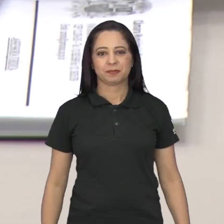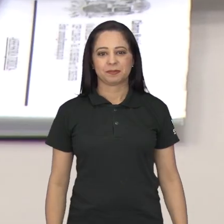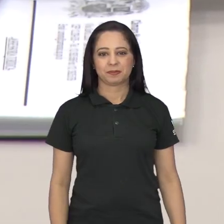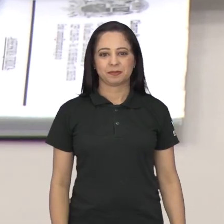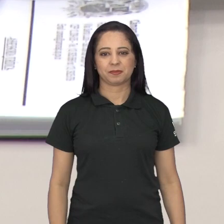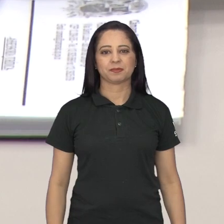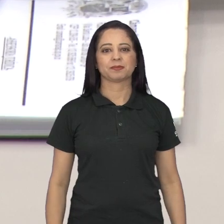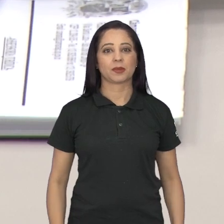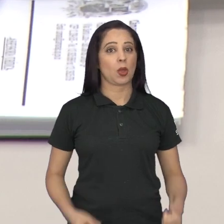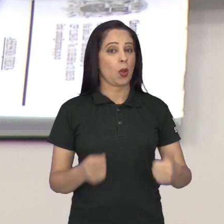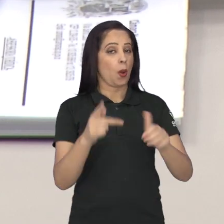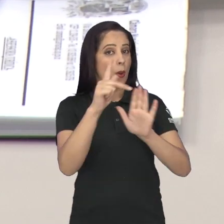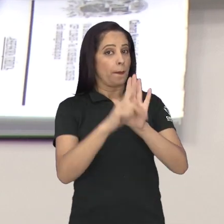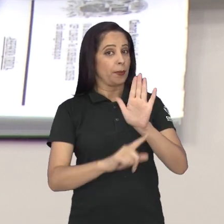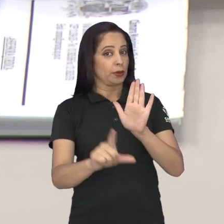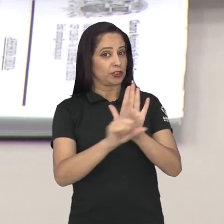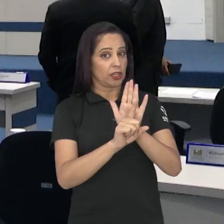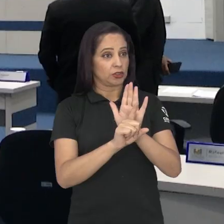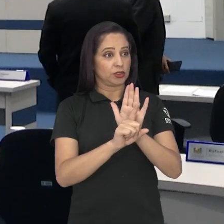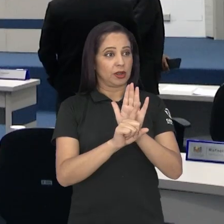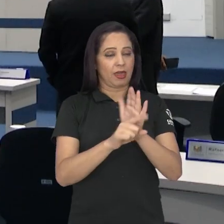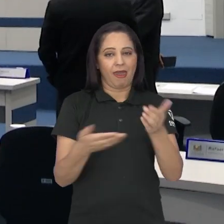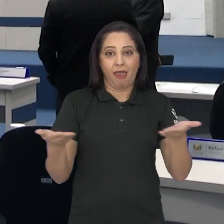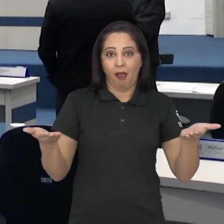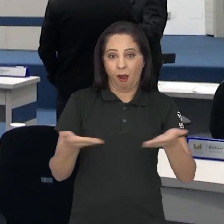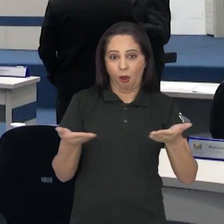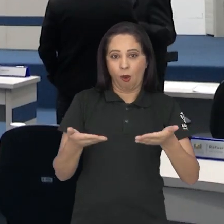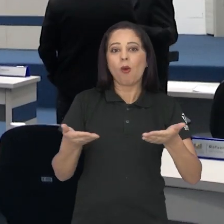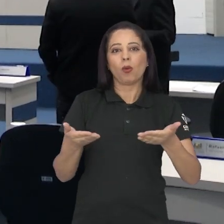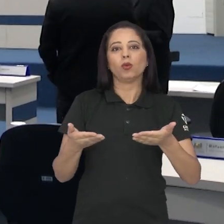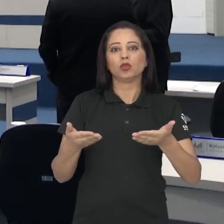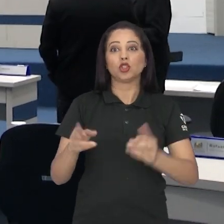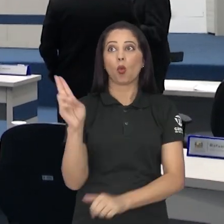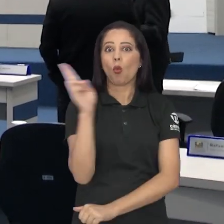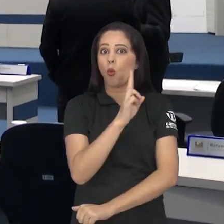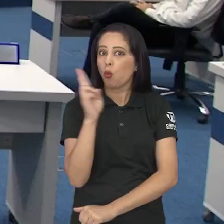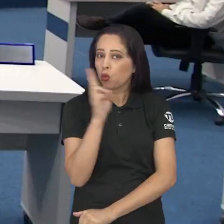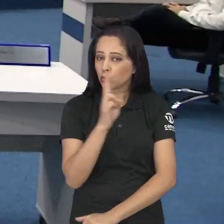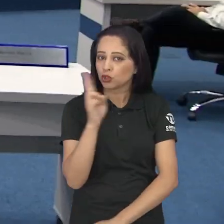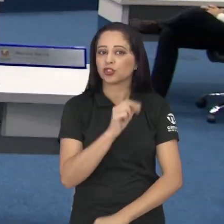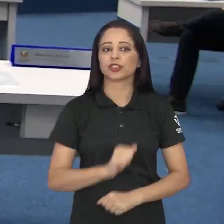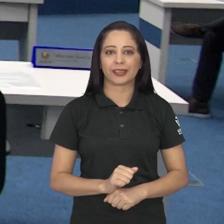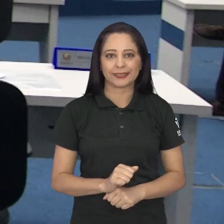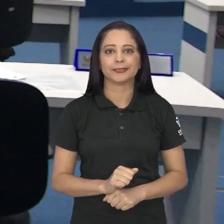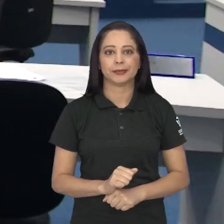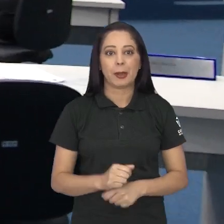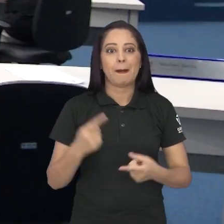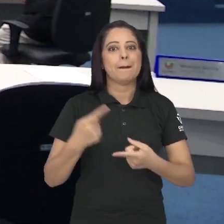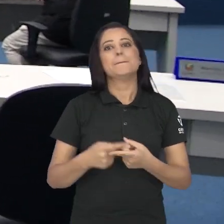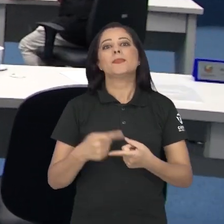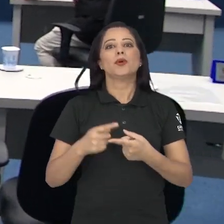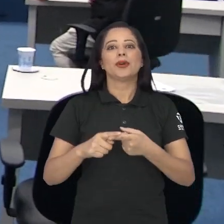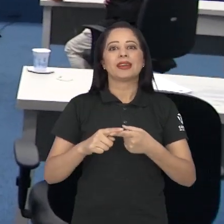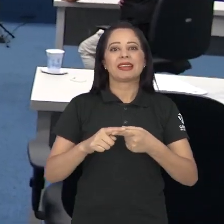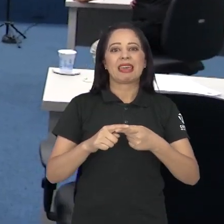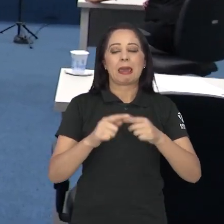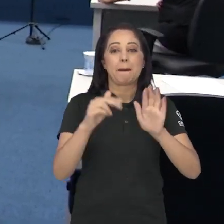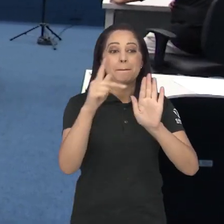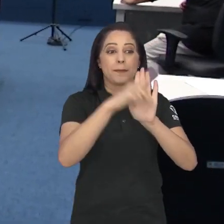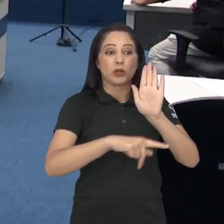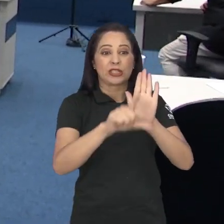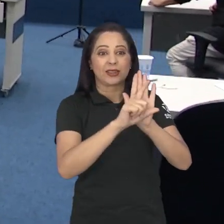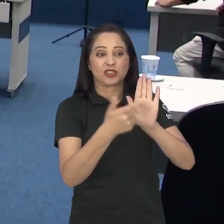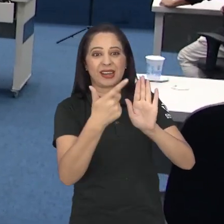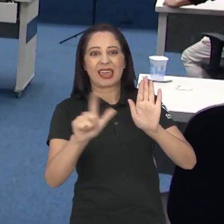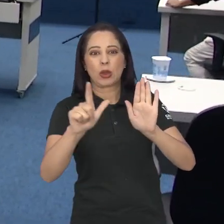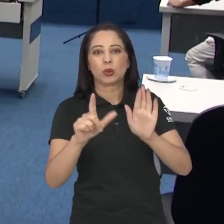Um dos projetos da pauta da sessão desta quinta segue em riturgente, está sobrestando as outras matérias, ou